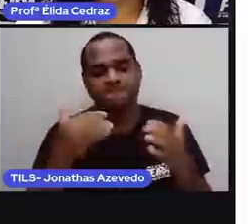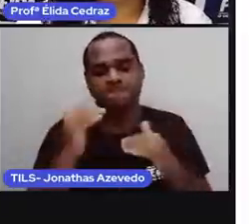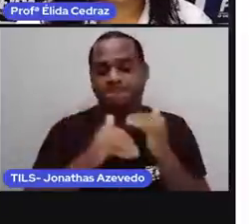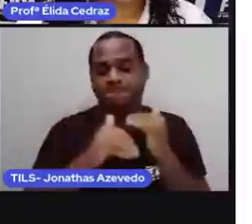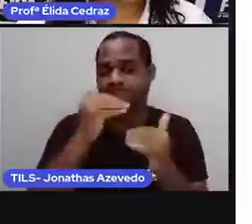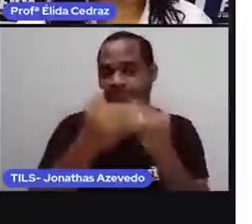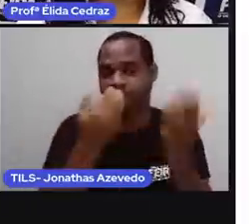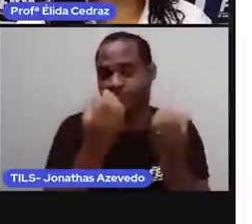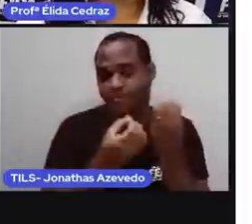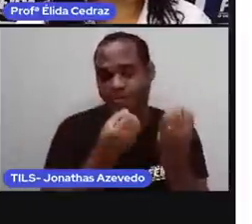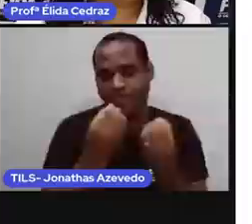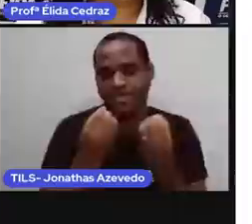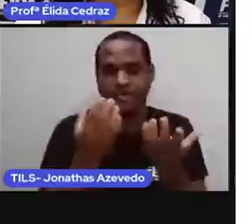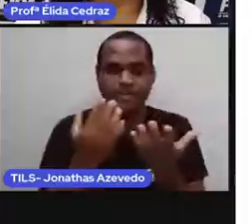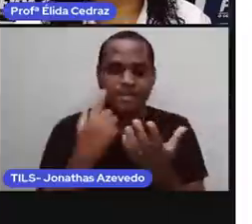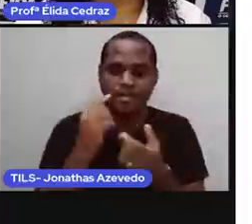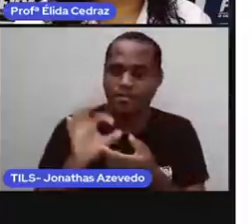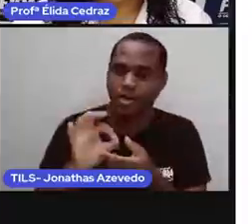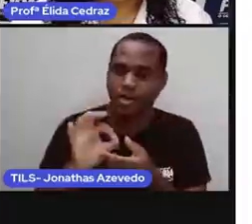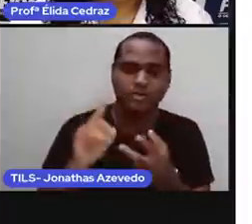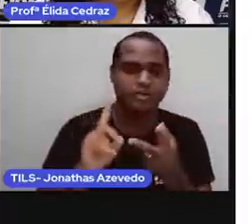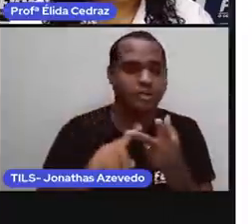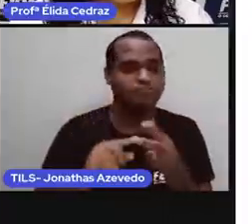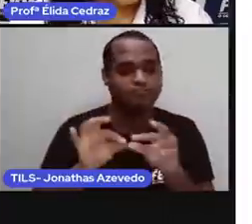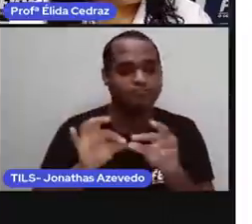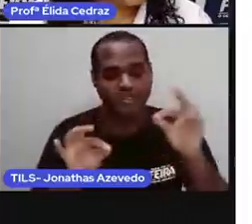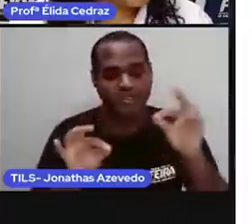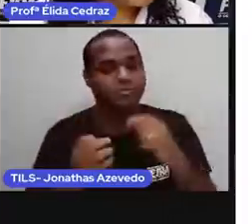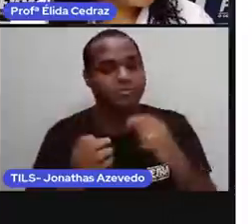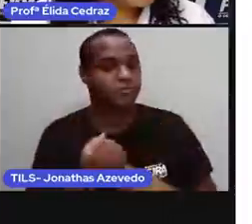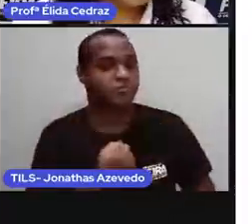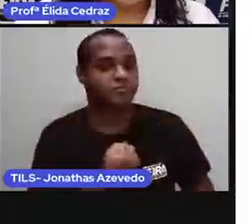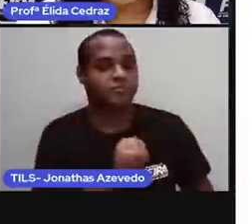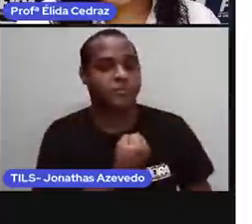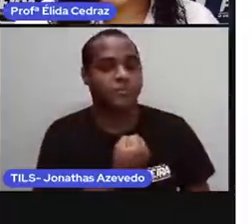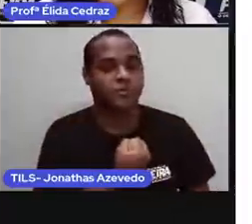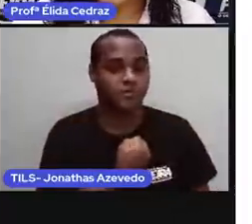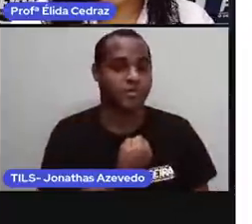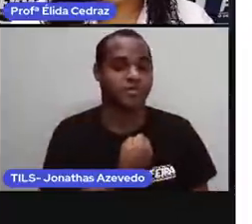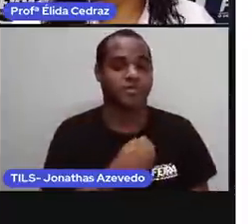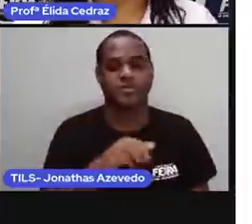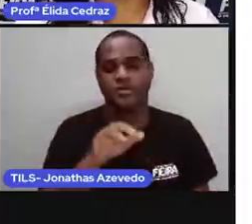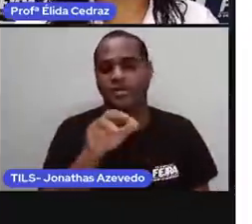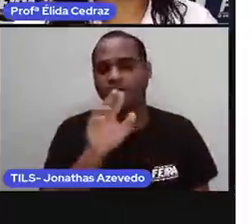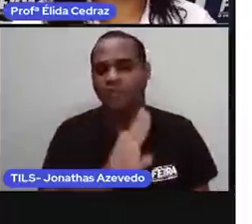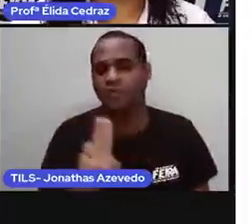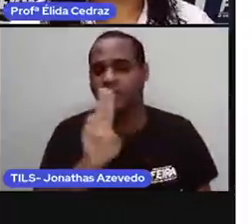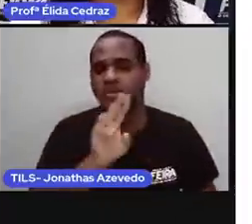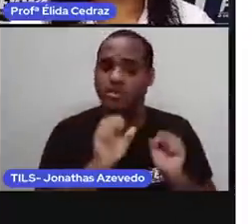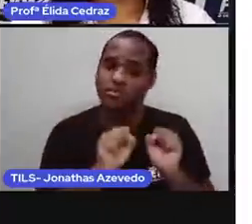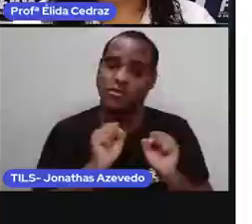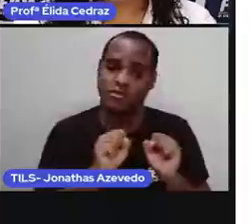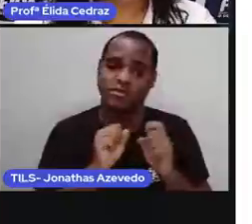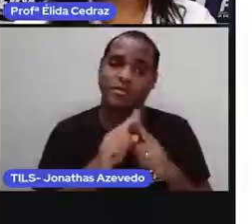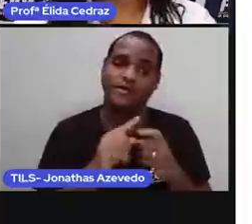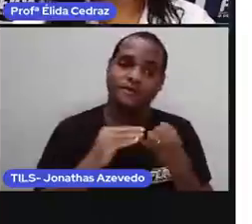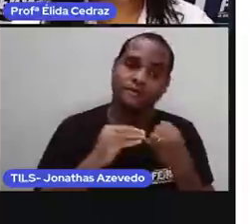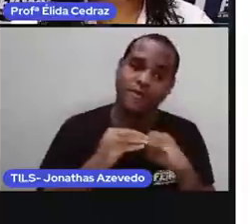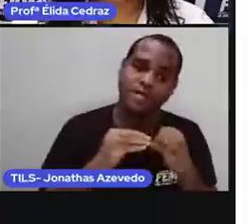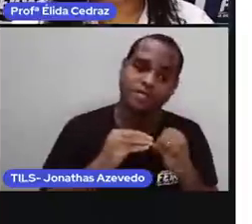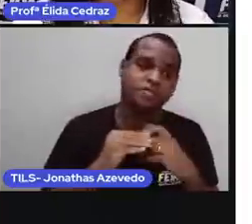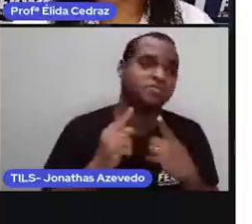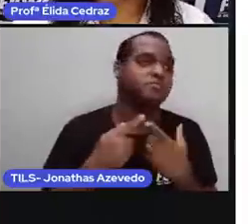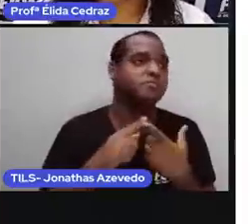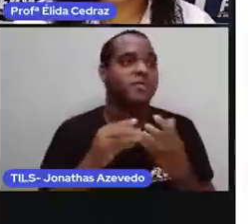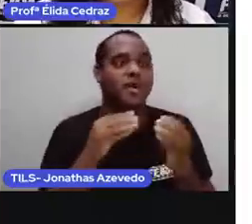Bolinhas, palitinhos, os números. Você pode utilizar carocinho de feijão, carocinho